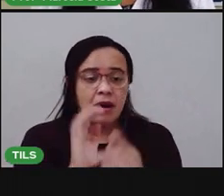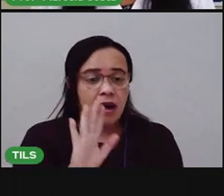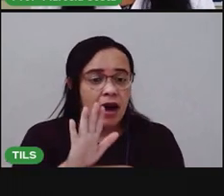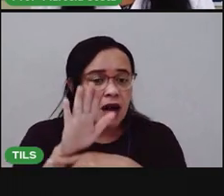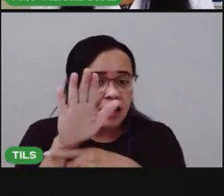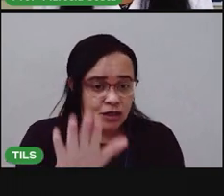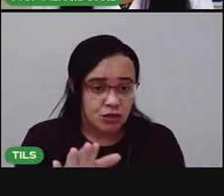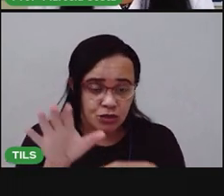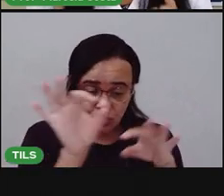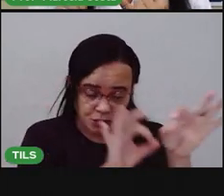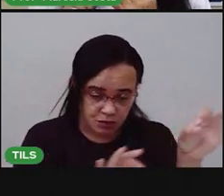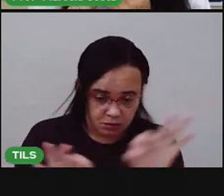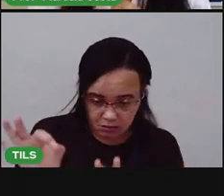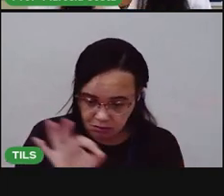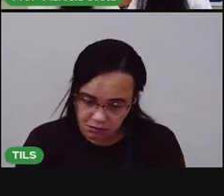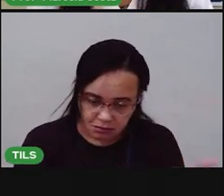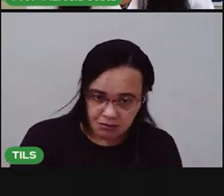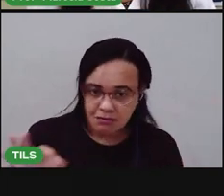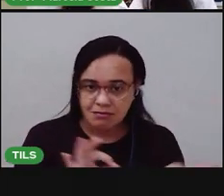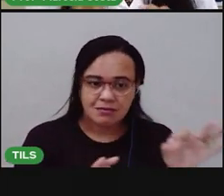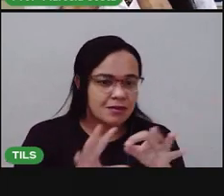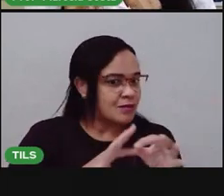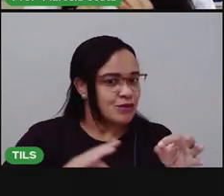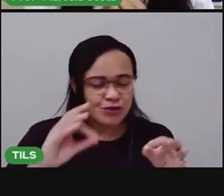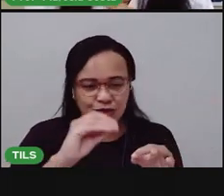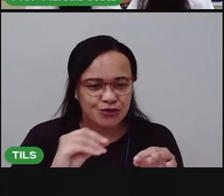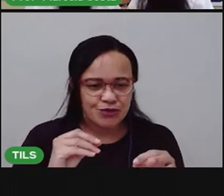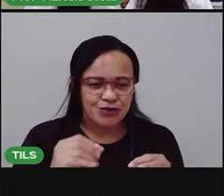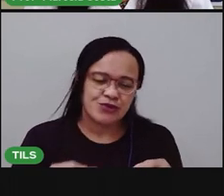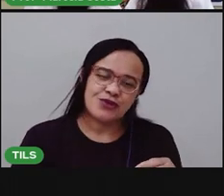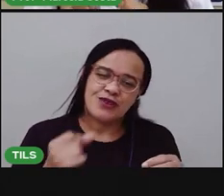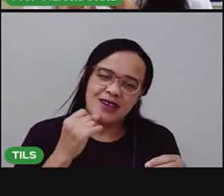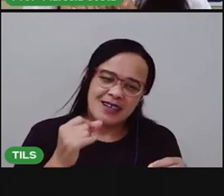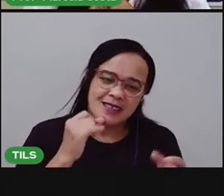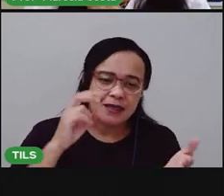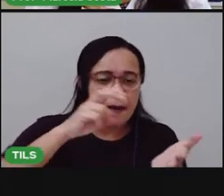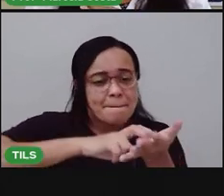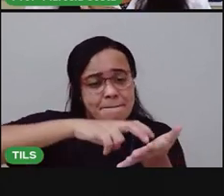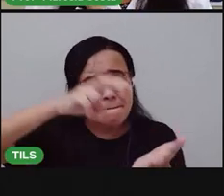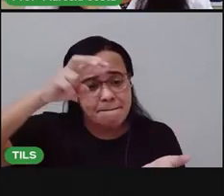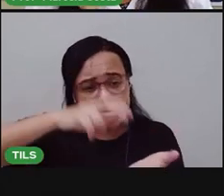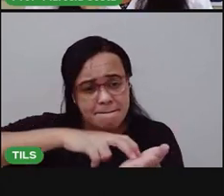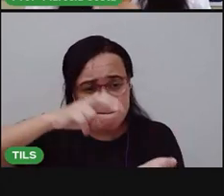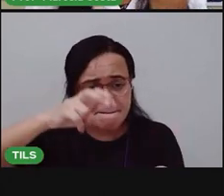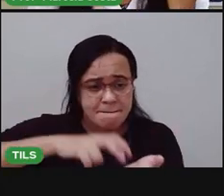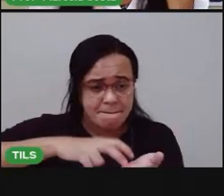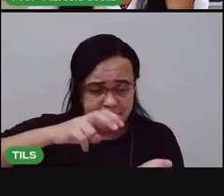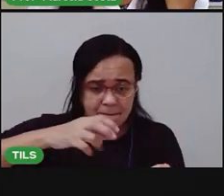dia tem a manhã, a tarde e a noite.